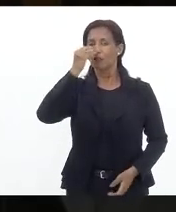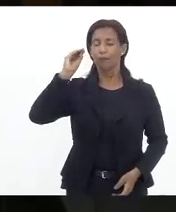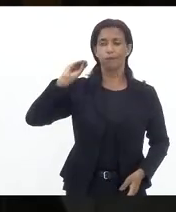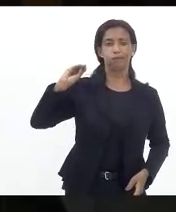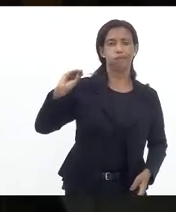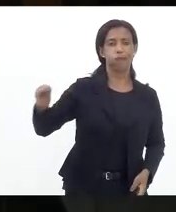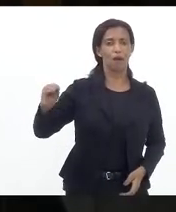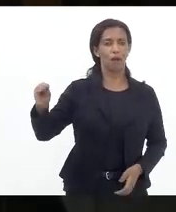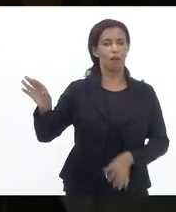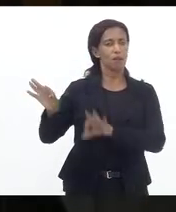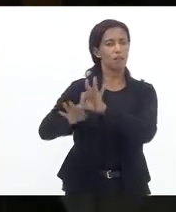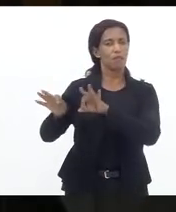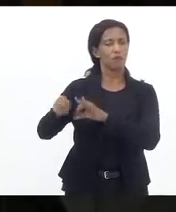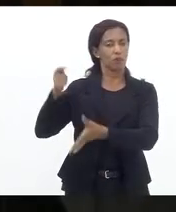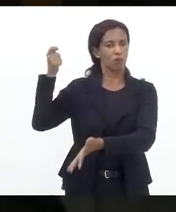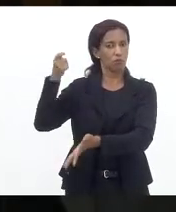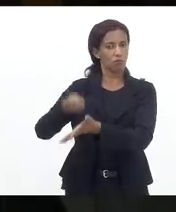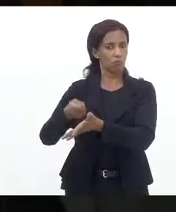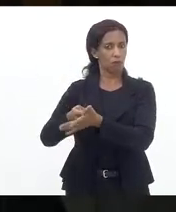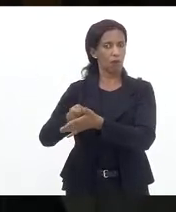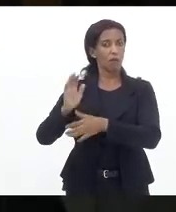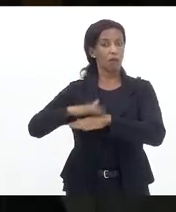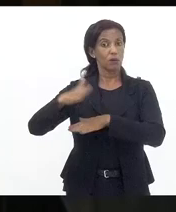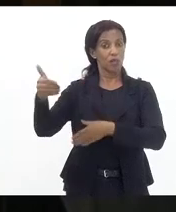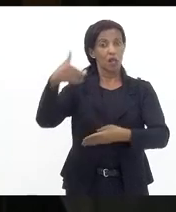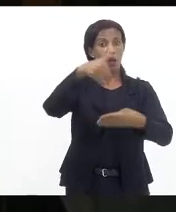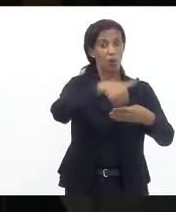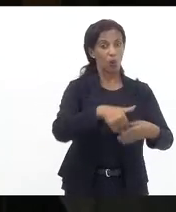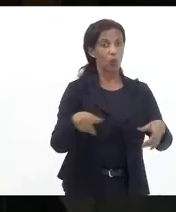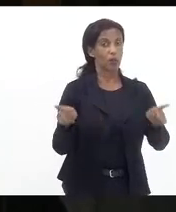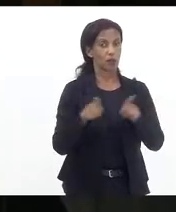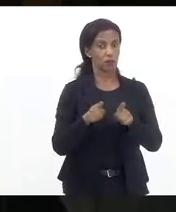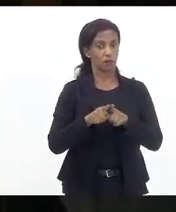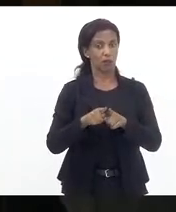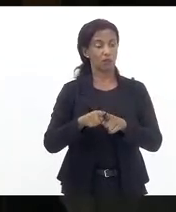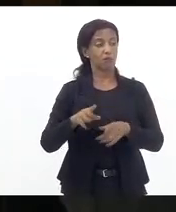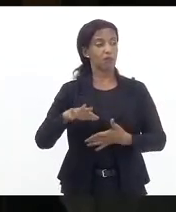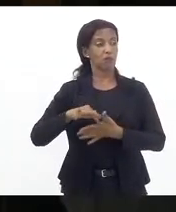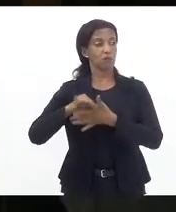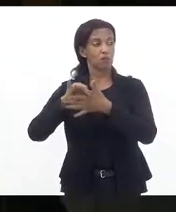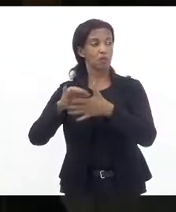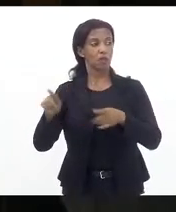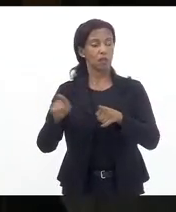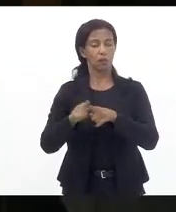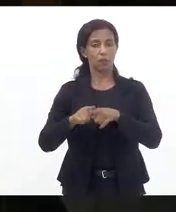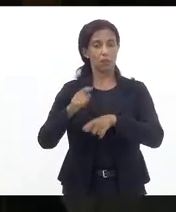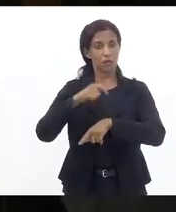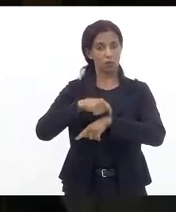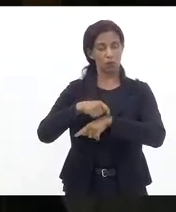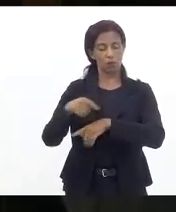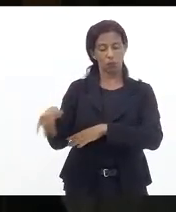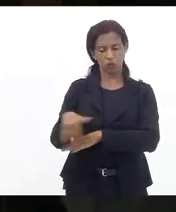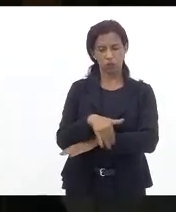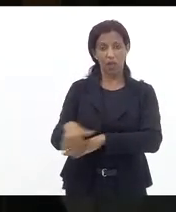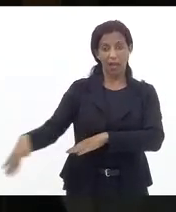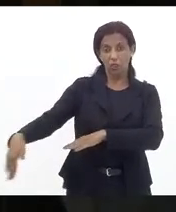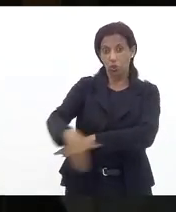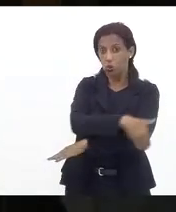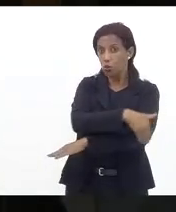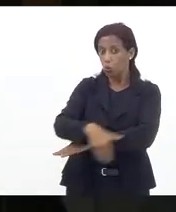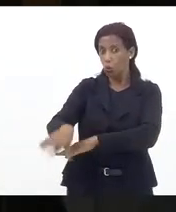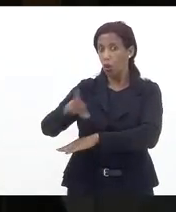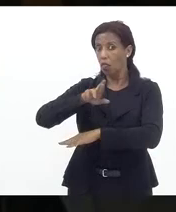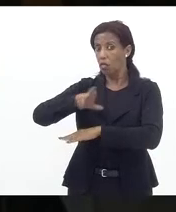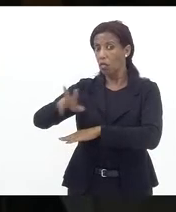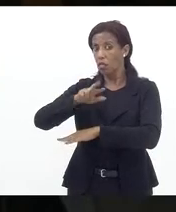projeto autoritário seremos maioria nas urnas e somos maioria nesse momento nas ruas as ruas não